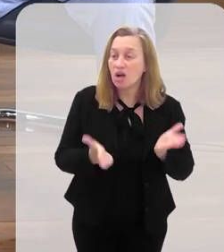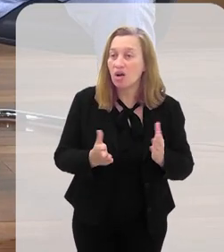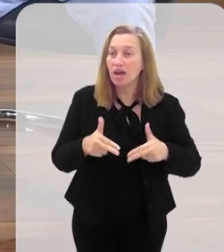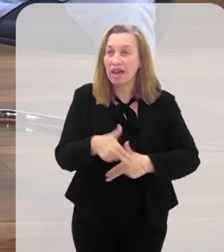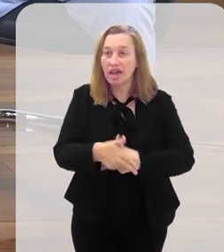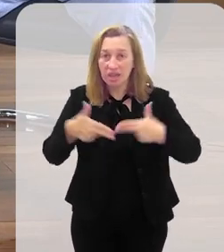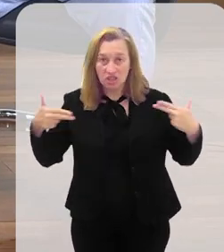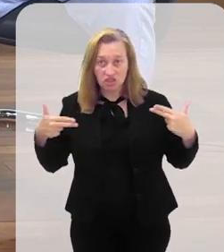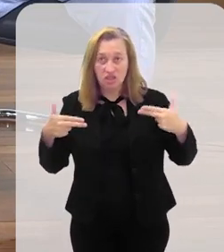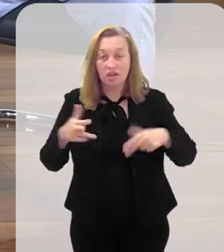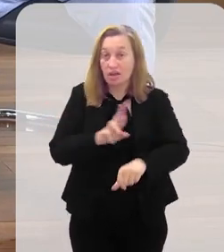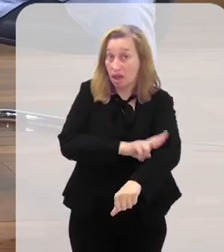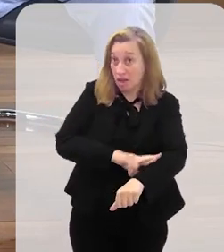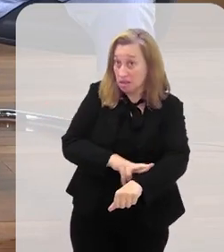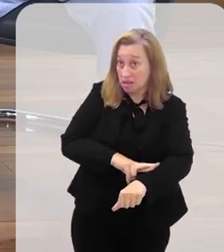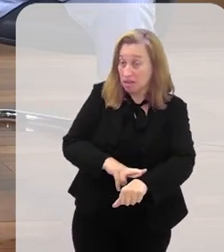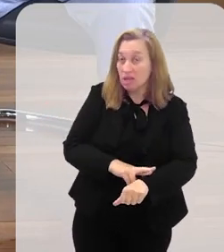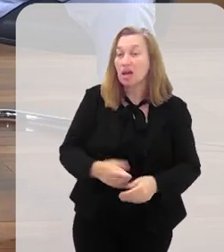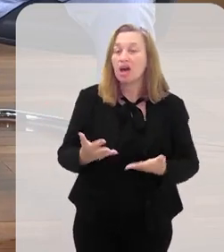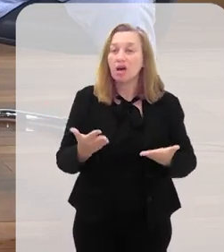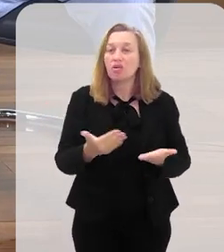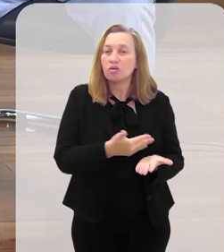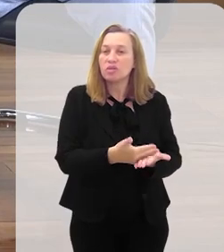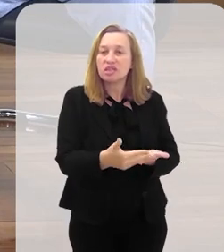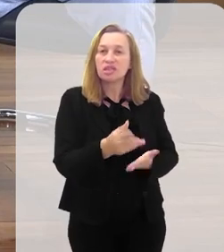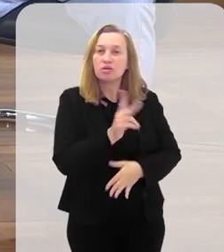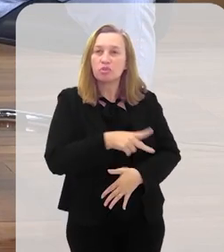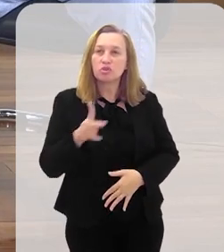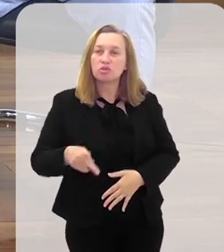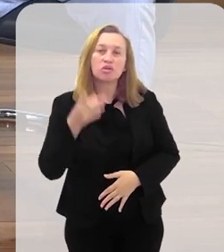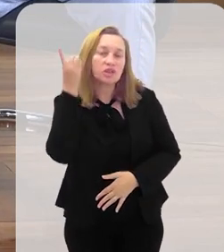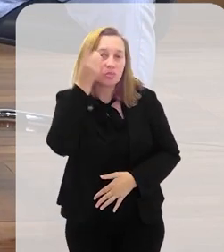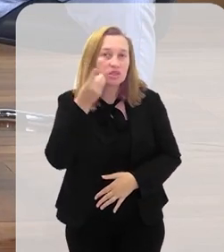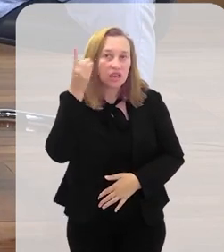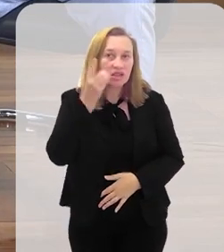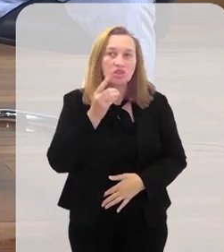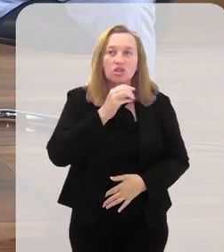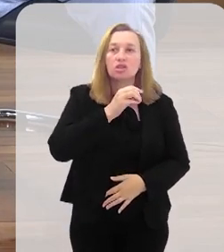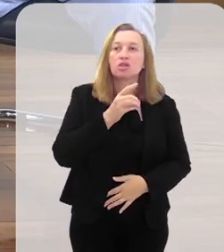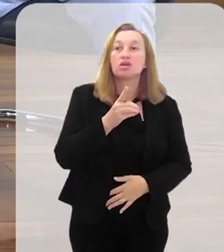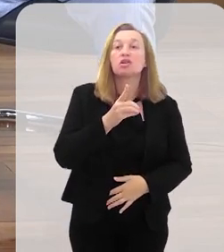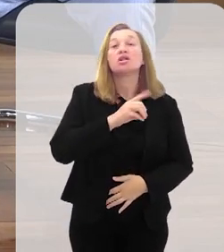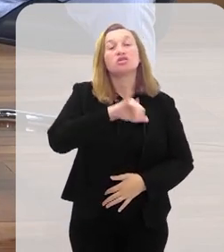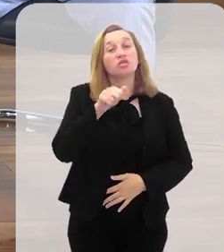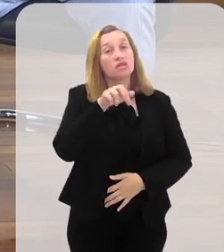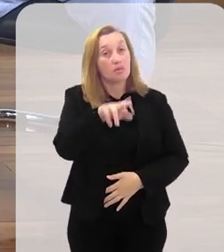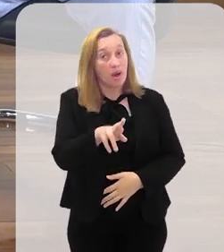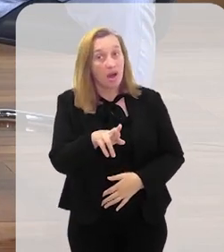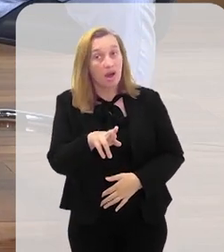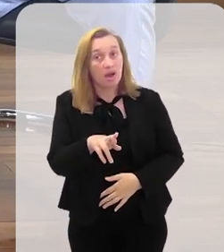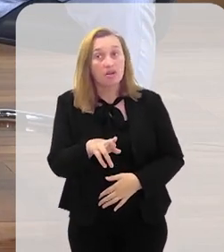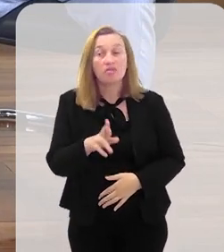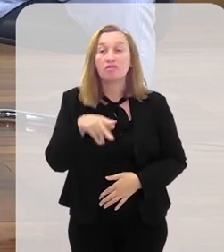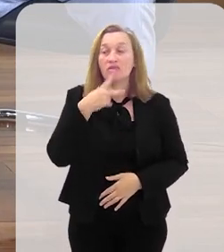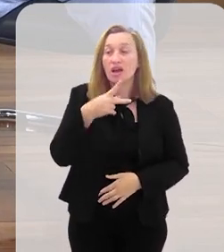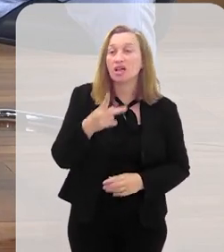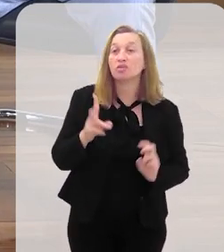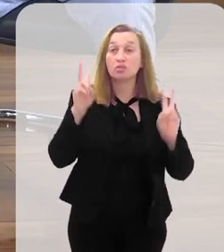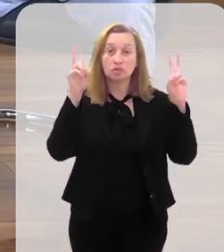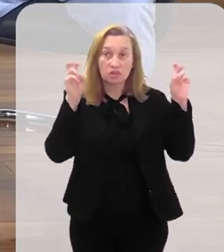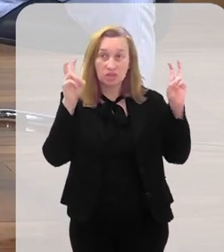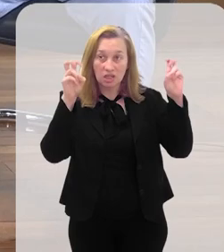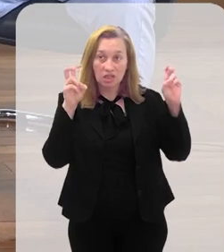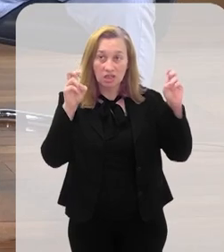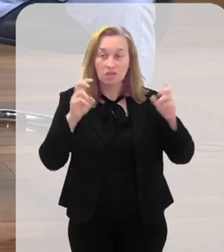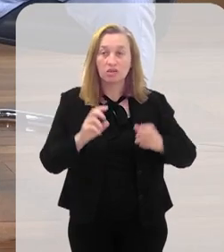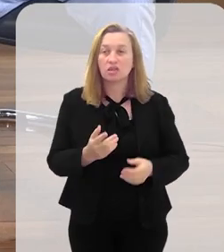étnica e racial. E aí começaria aqui, então, com o deputado professor Josemar, trazendo o